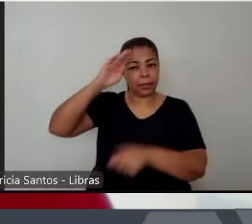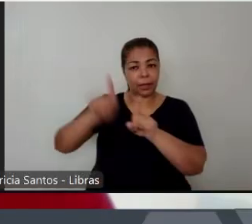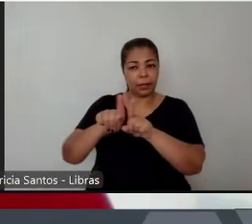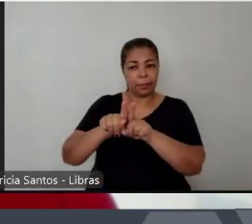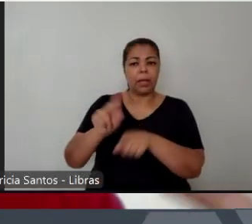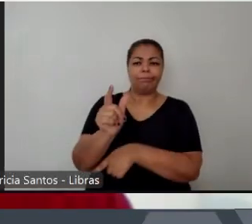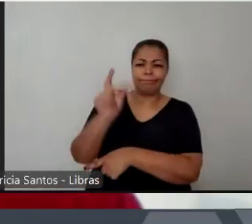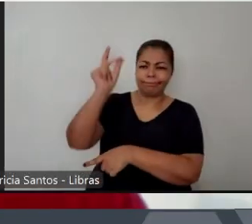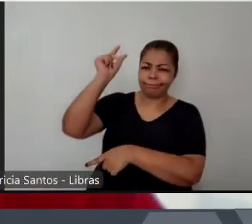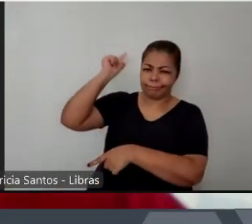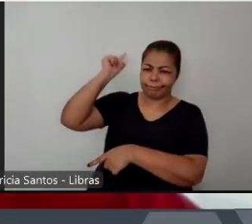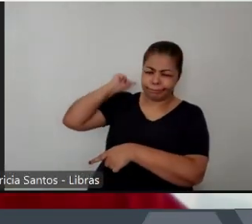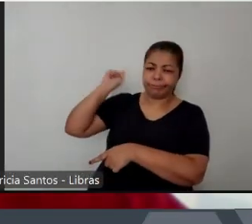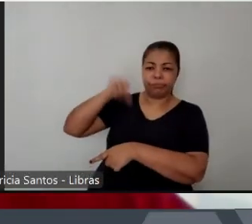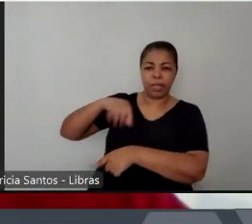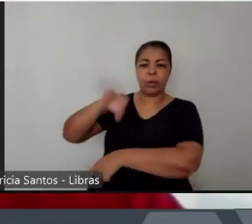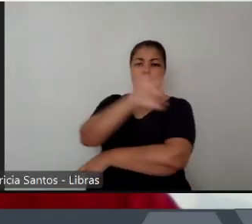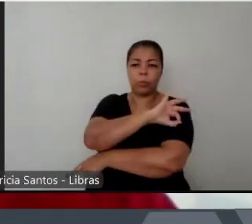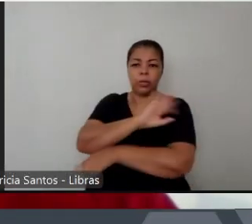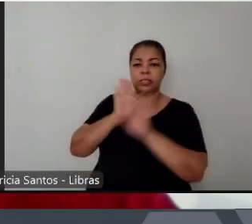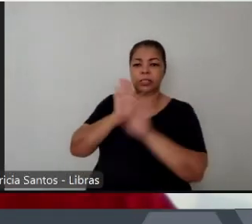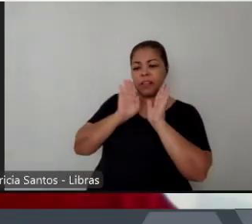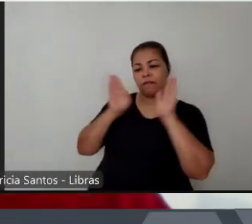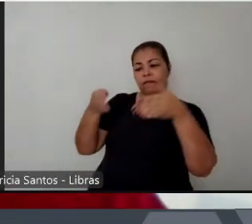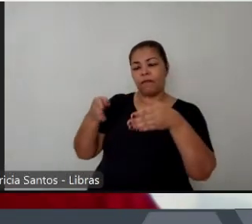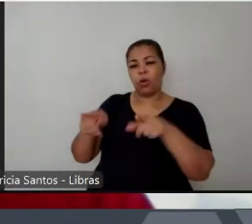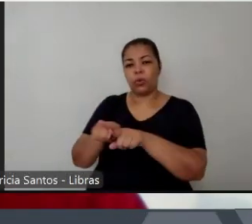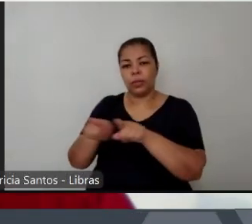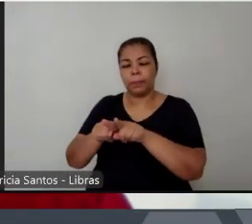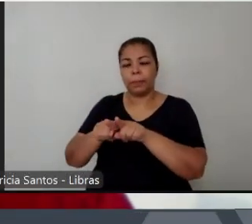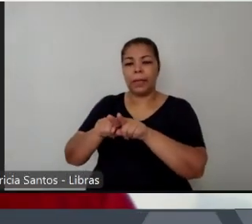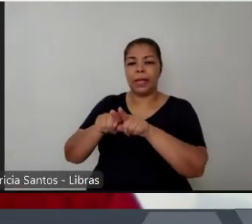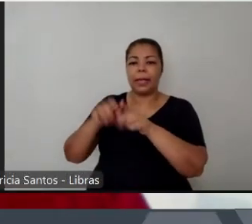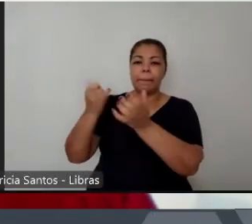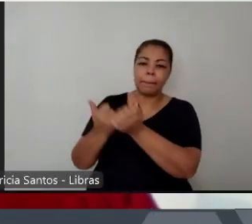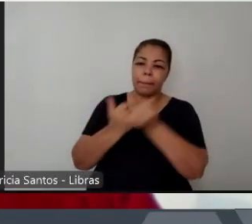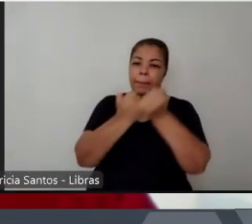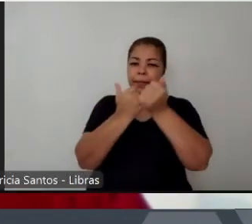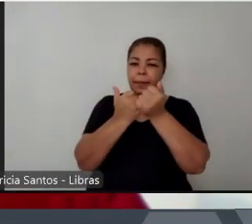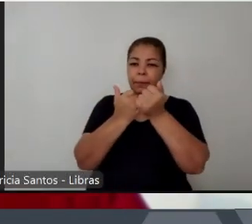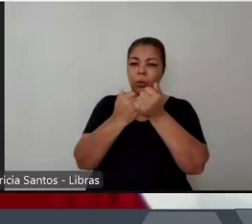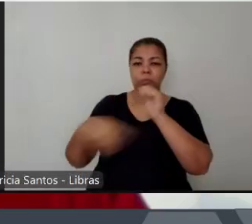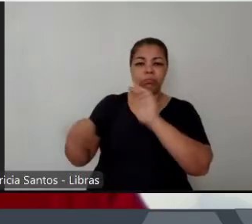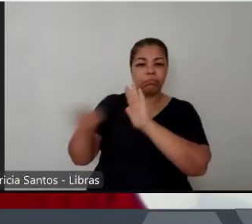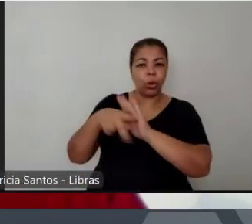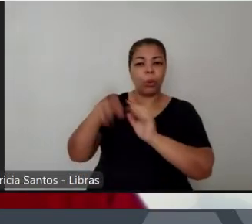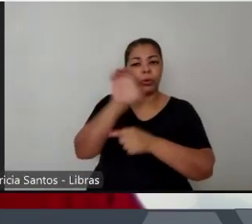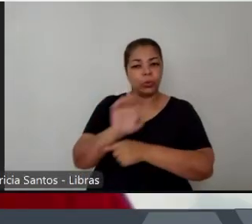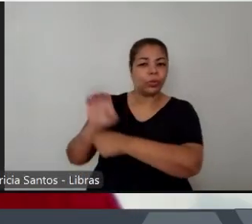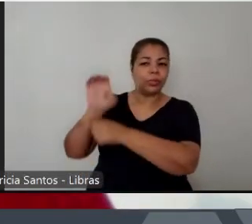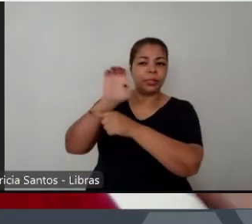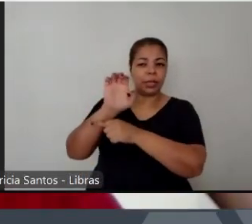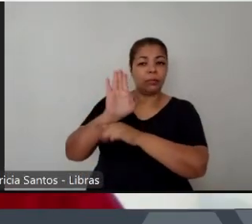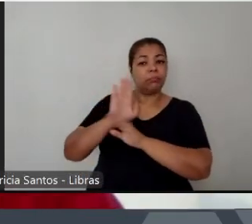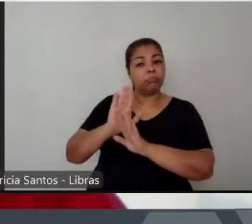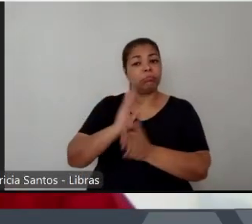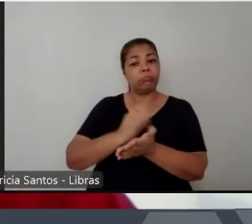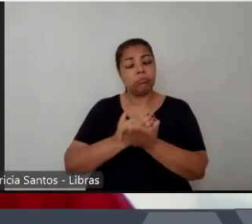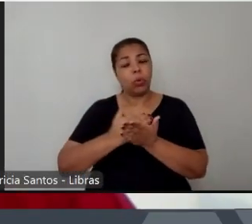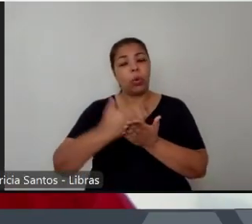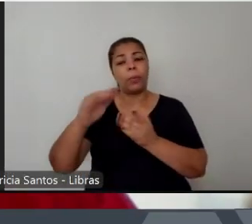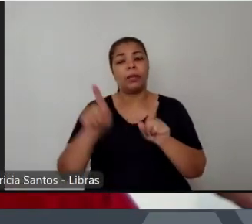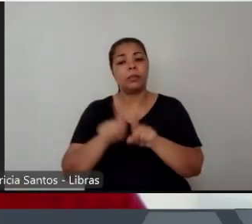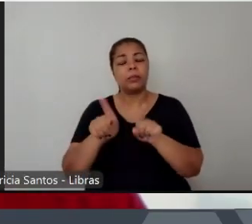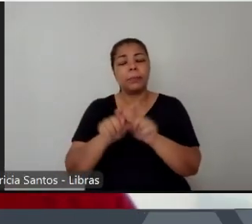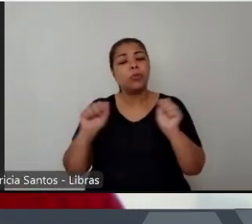aquartelada, voltada para a defesa dos patrimônios do Estado, e que passa a funcionar como uma polícia